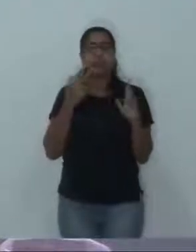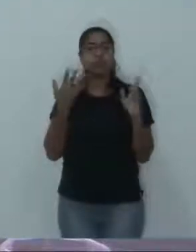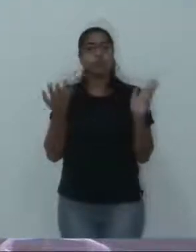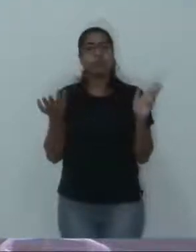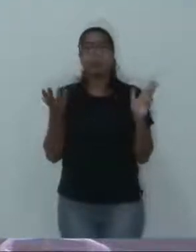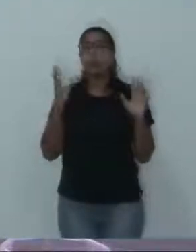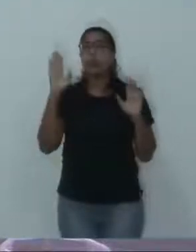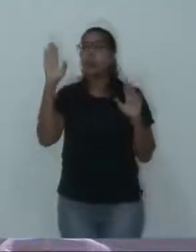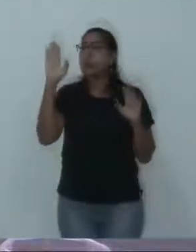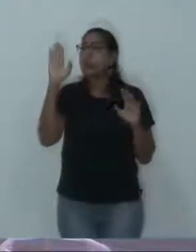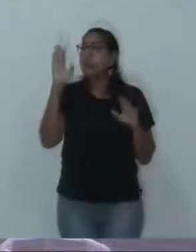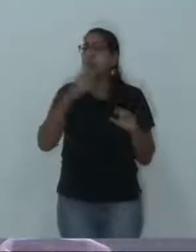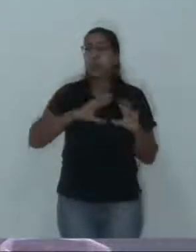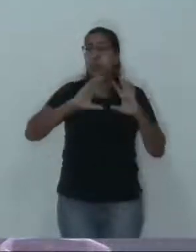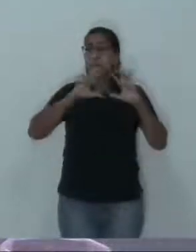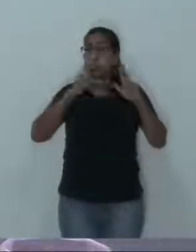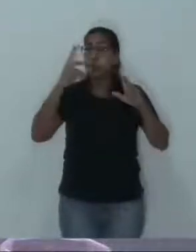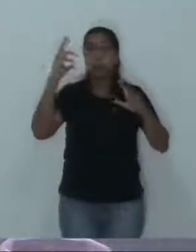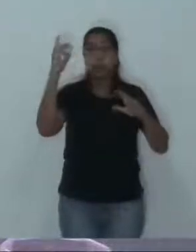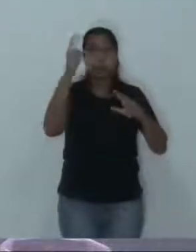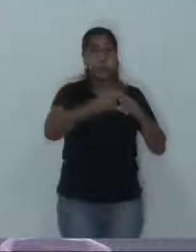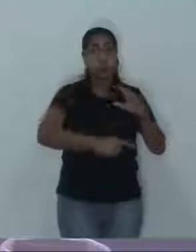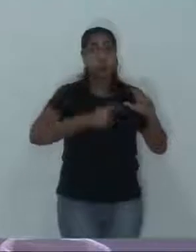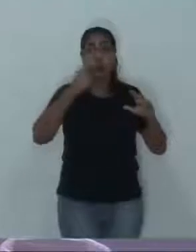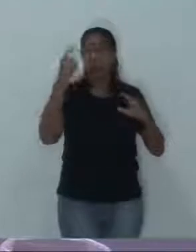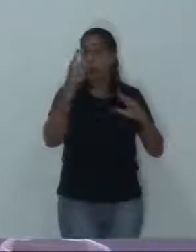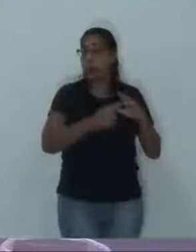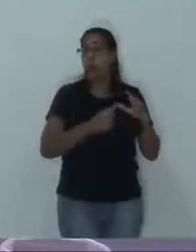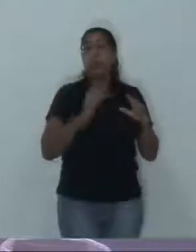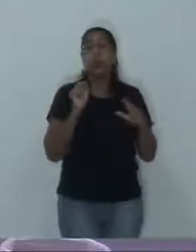Brasil, mas no mundo.